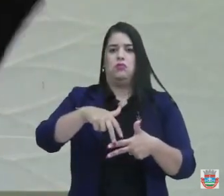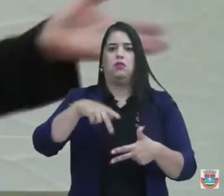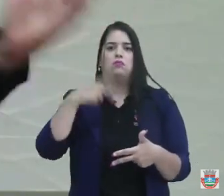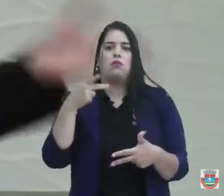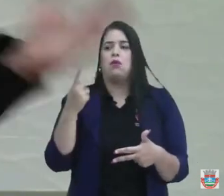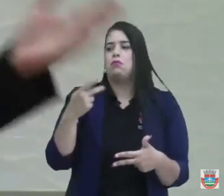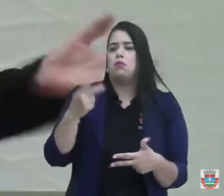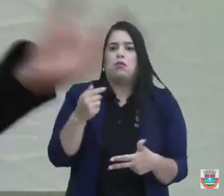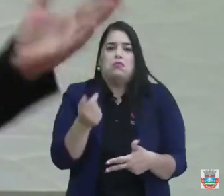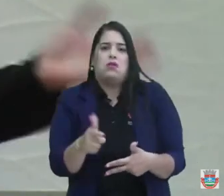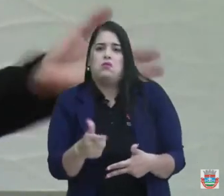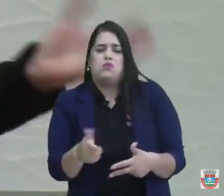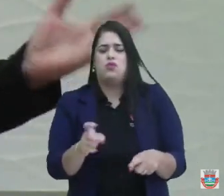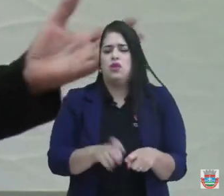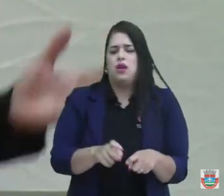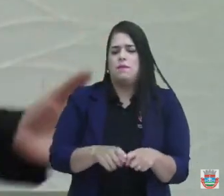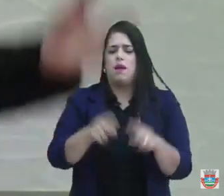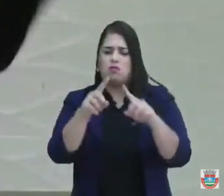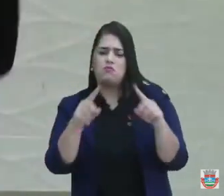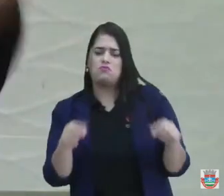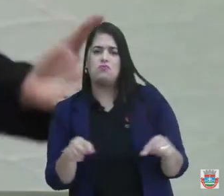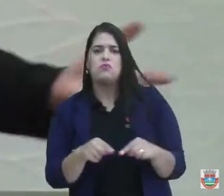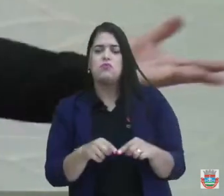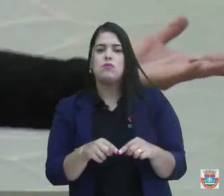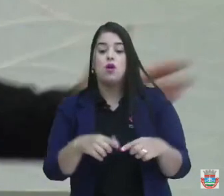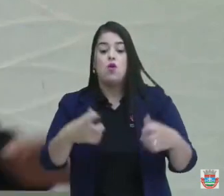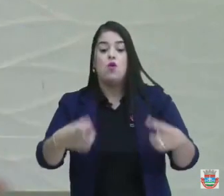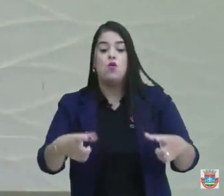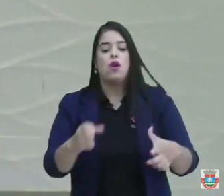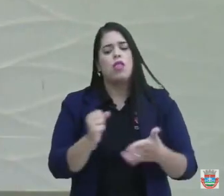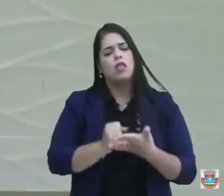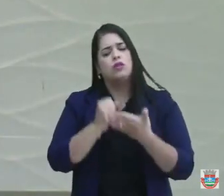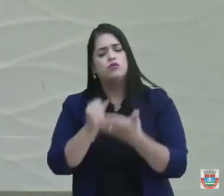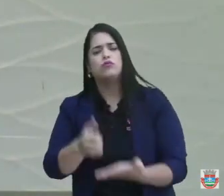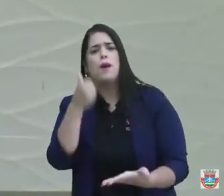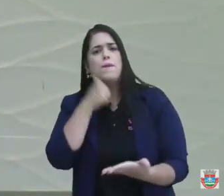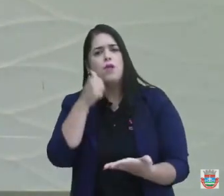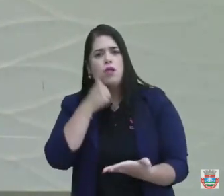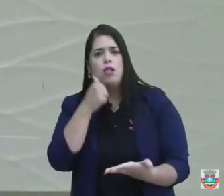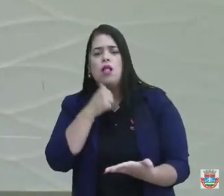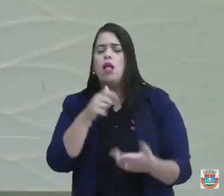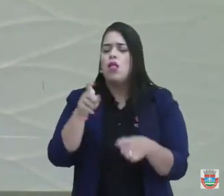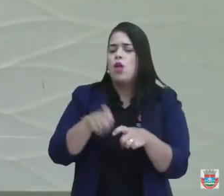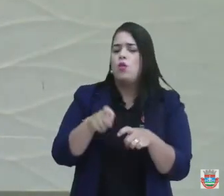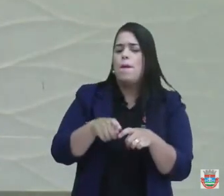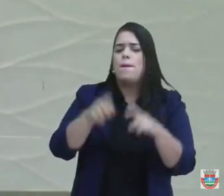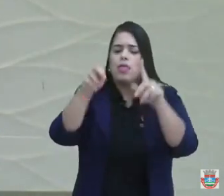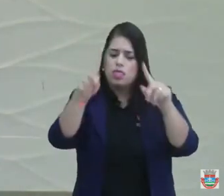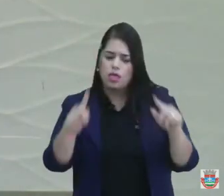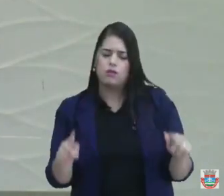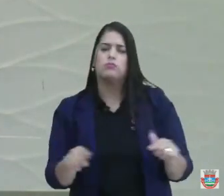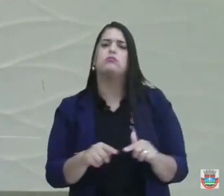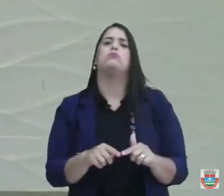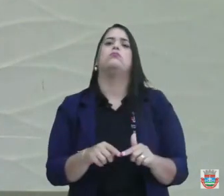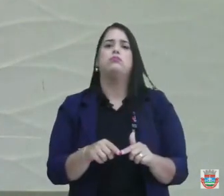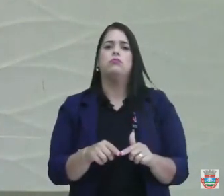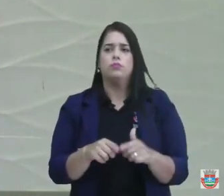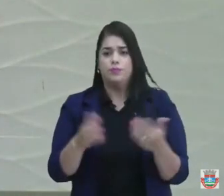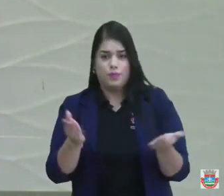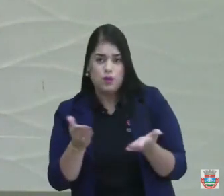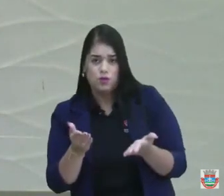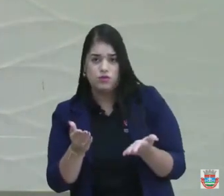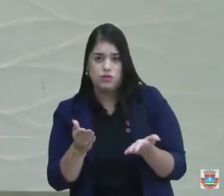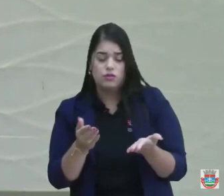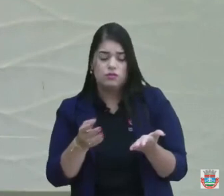o Centro de Apoio à Mulher, aqui no hospital, com a ginecologista atendendo. Agora hoje, você vai marcar uma consulta, para o